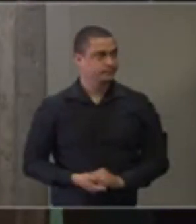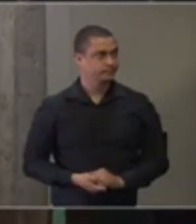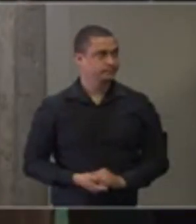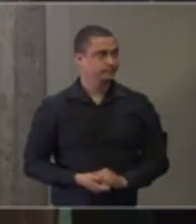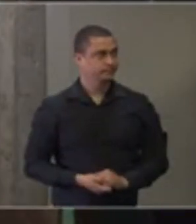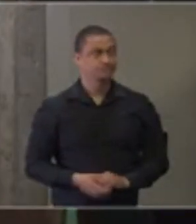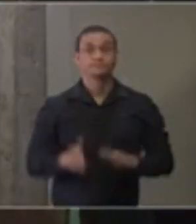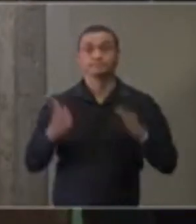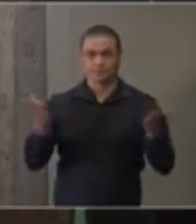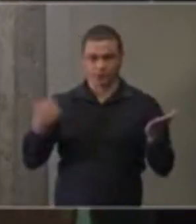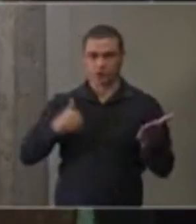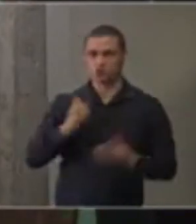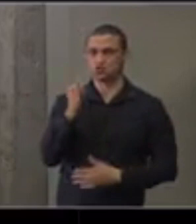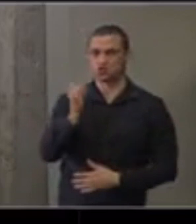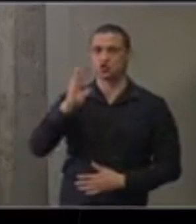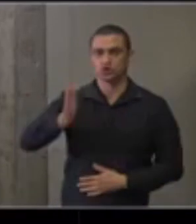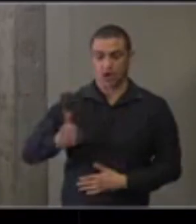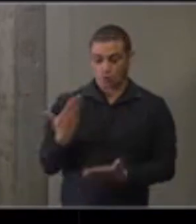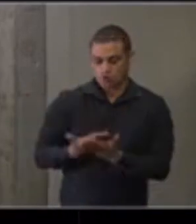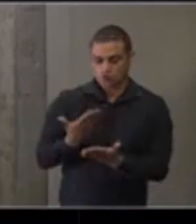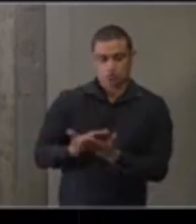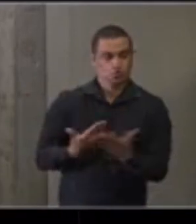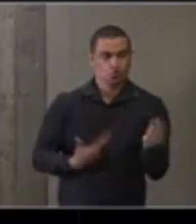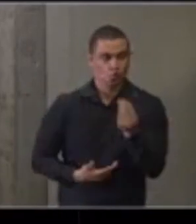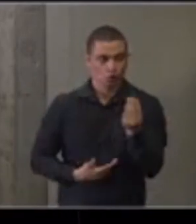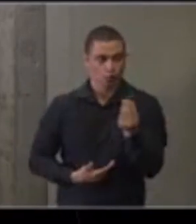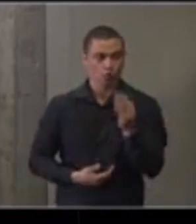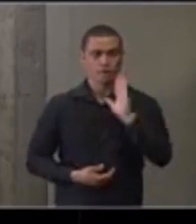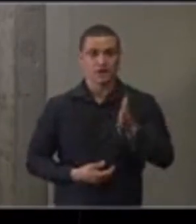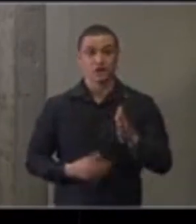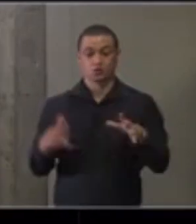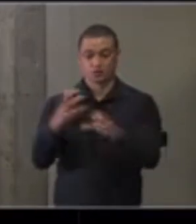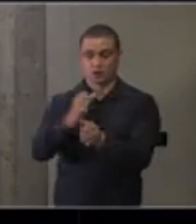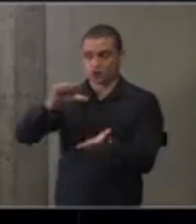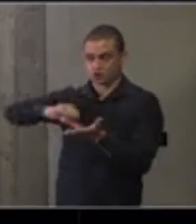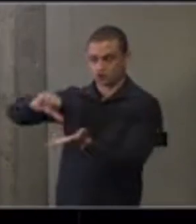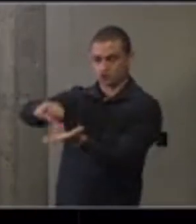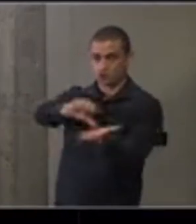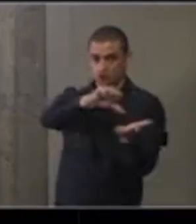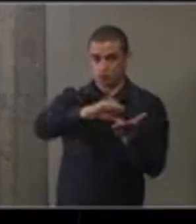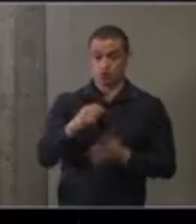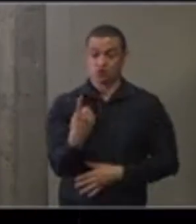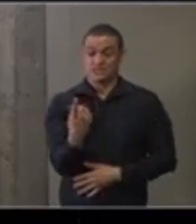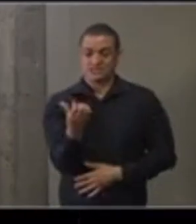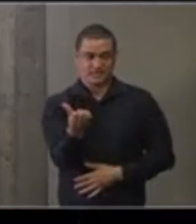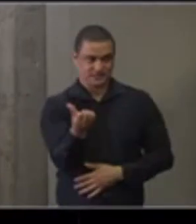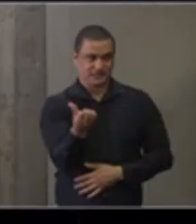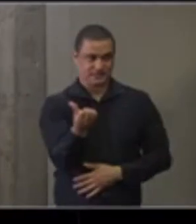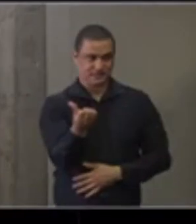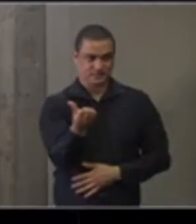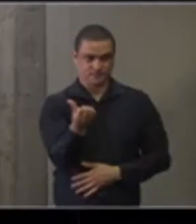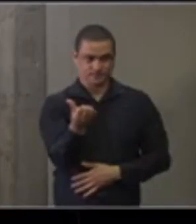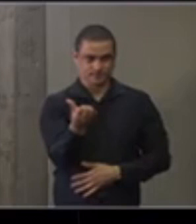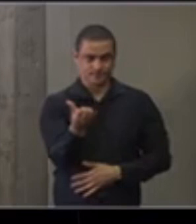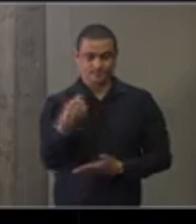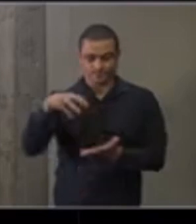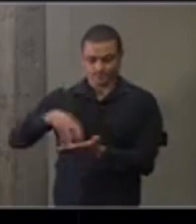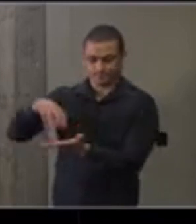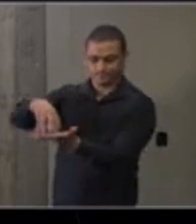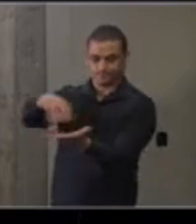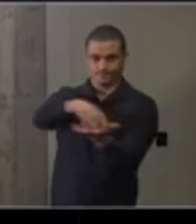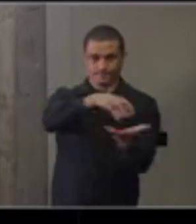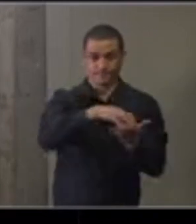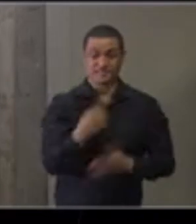Então, como eu mencionei, o estudo foi realizado com 16 centros clínicos, 16 centros clínicos